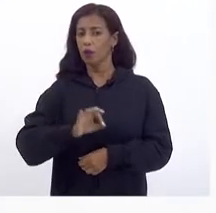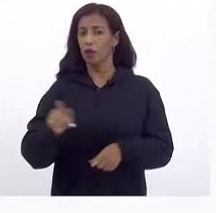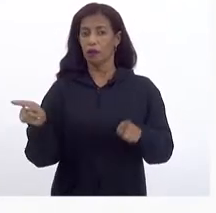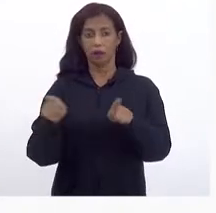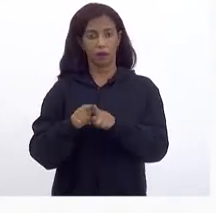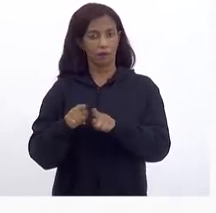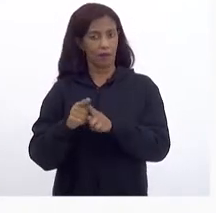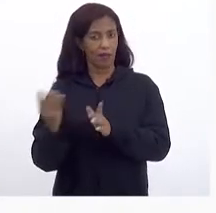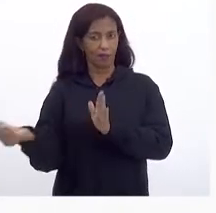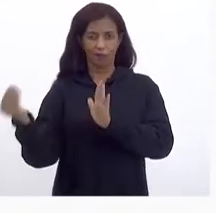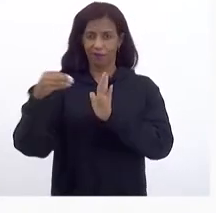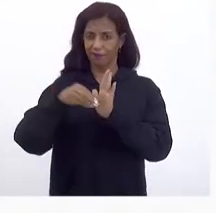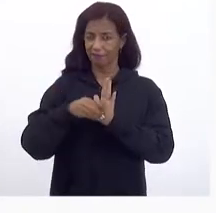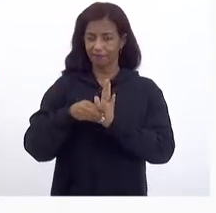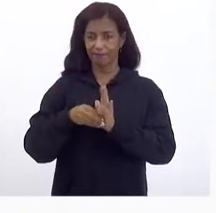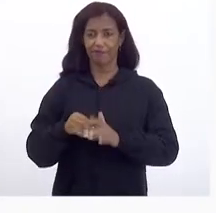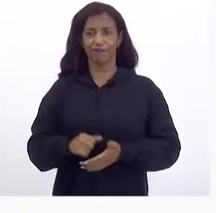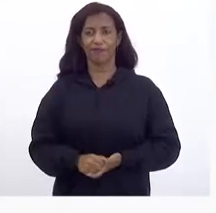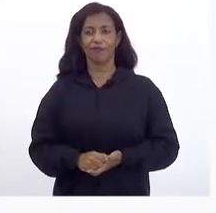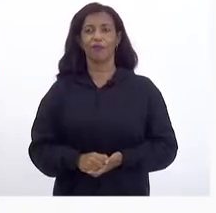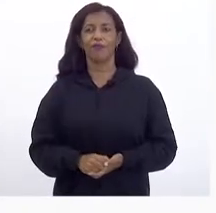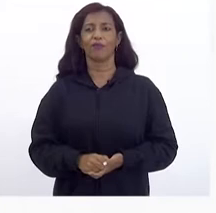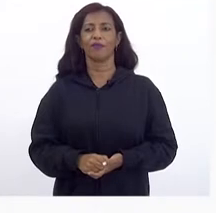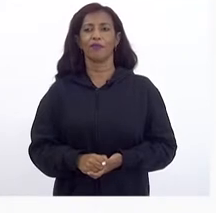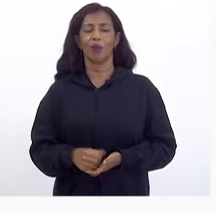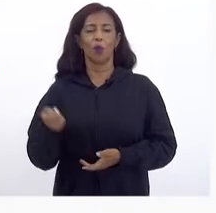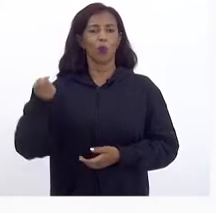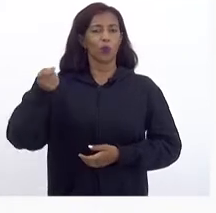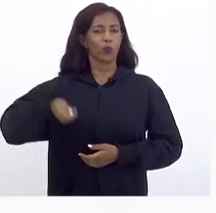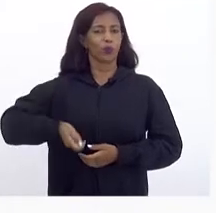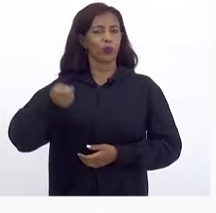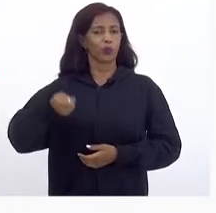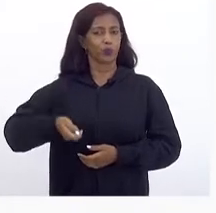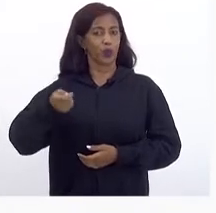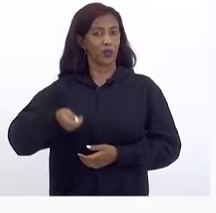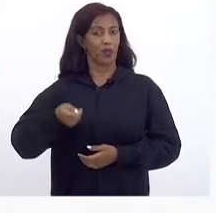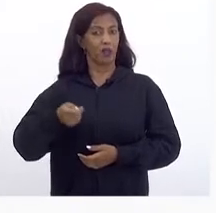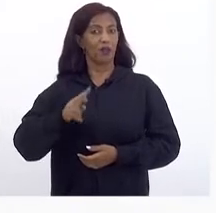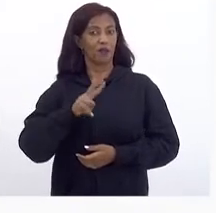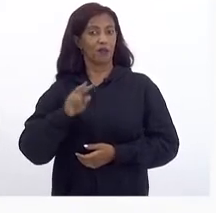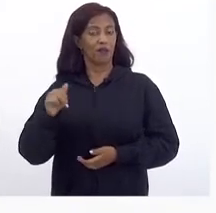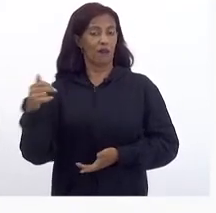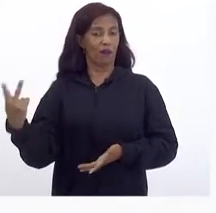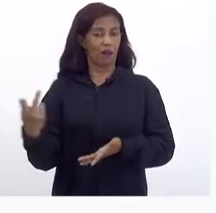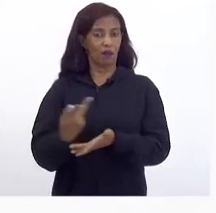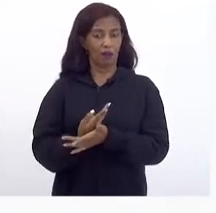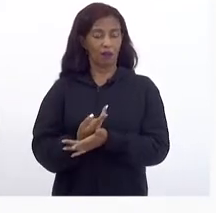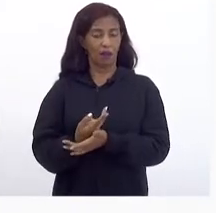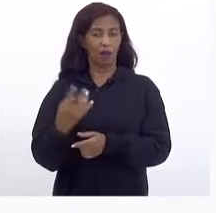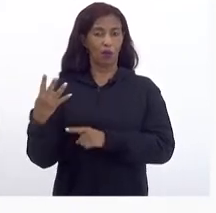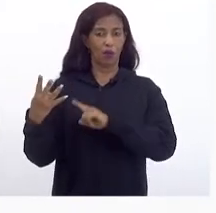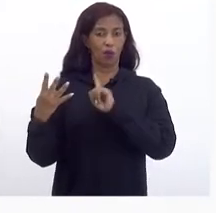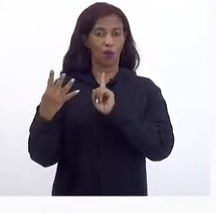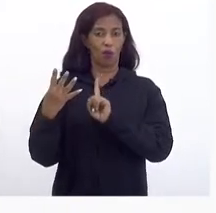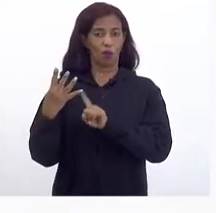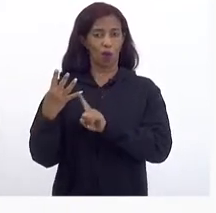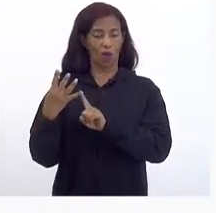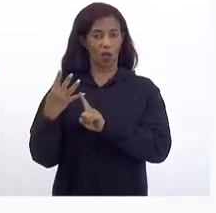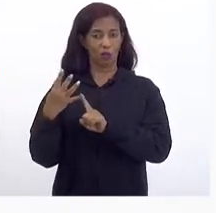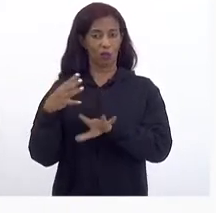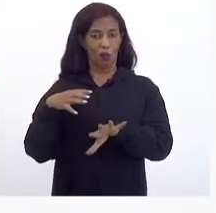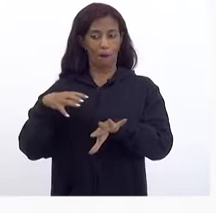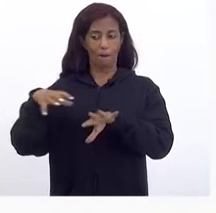está Refletido aí O eventual Leilão Que está Para se fazer Do quarto Bloco Que